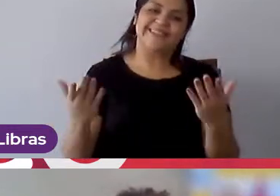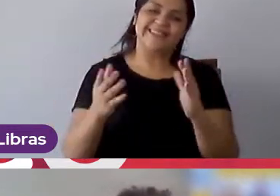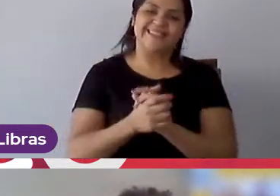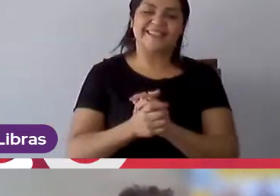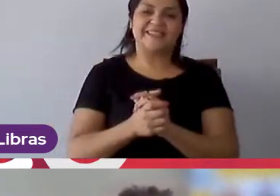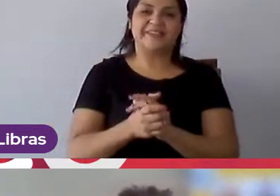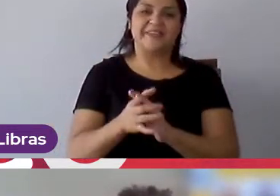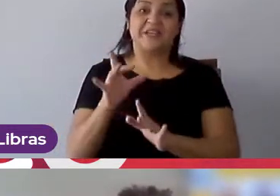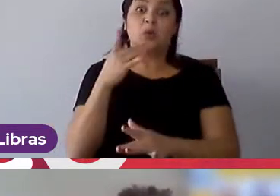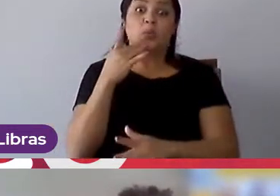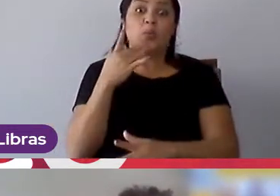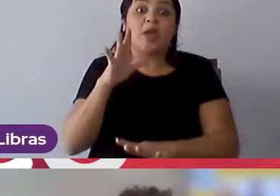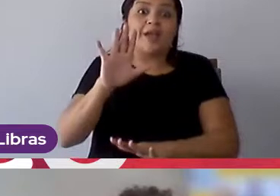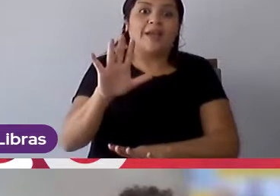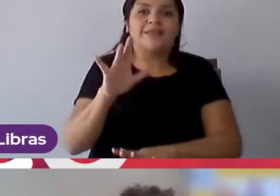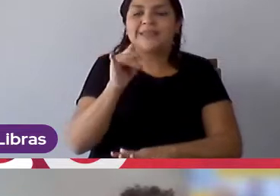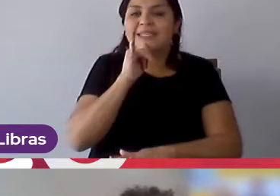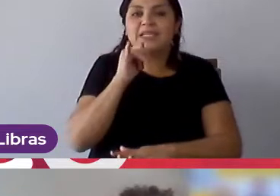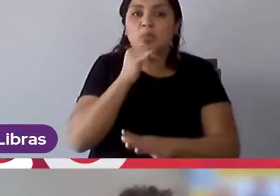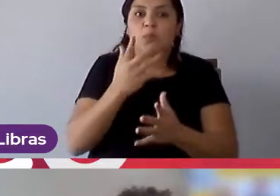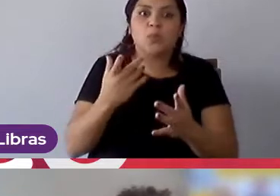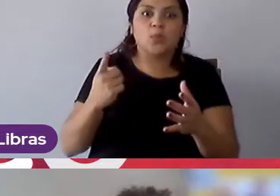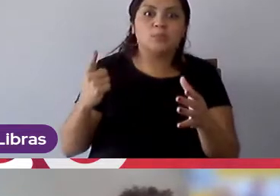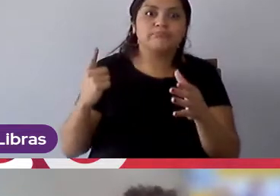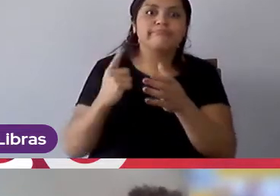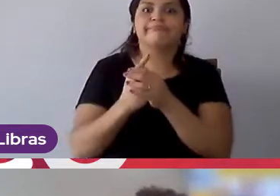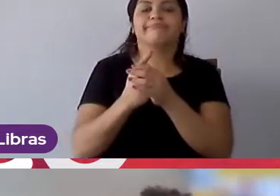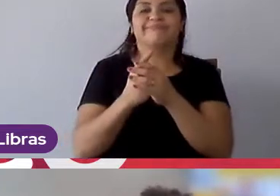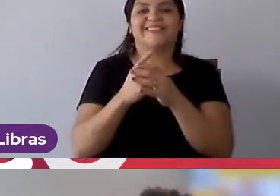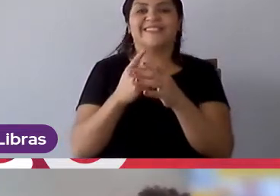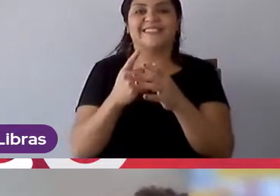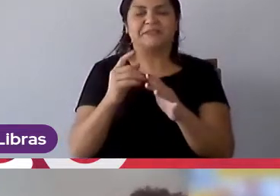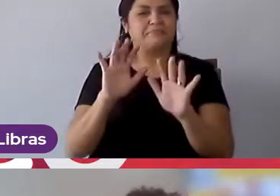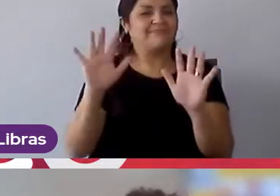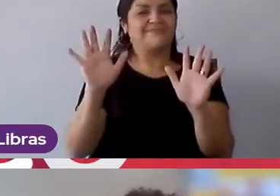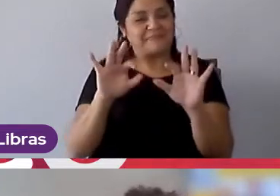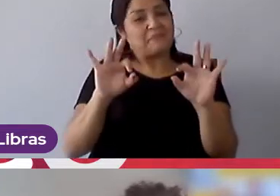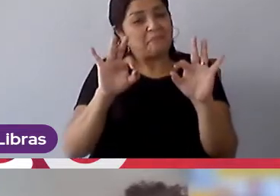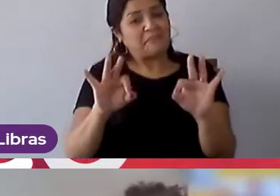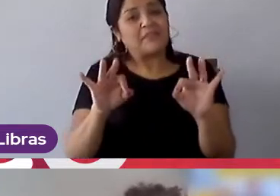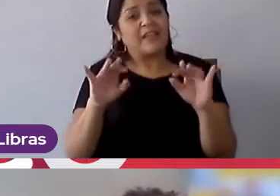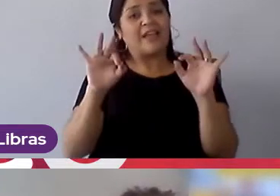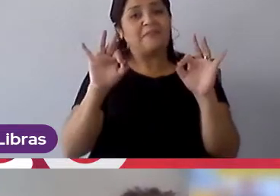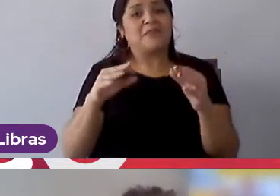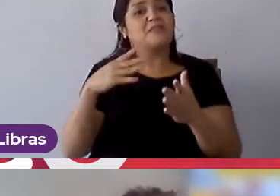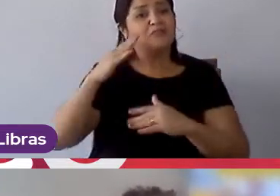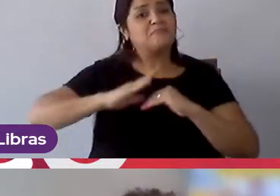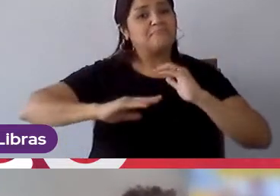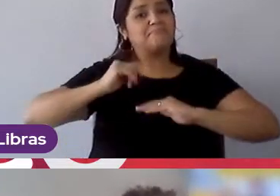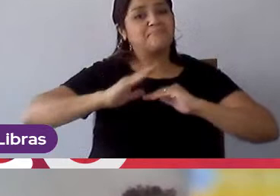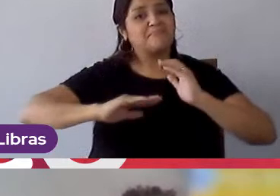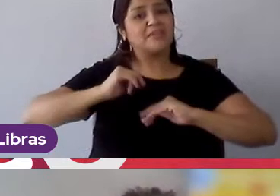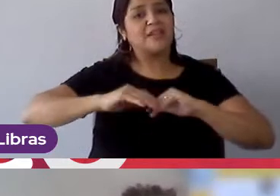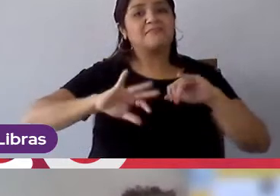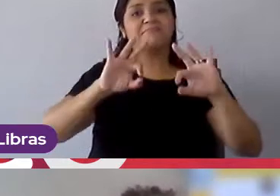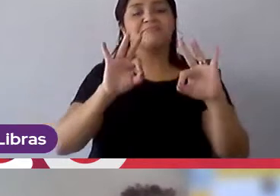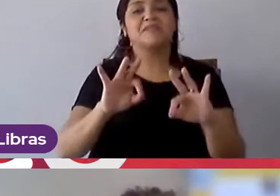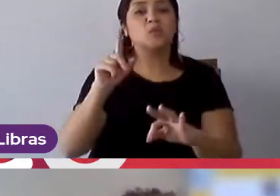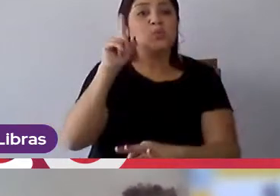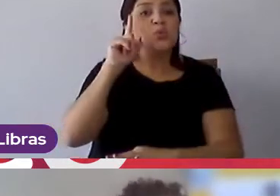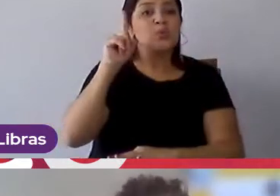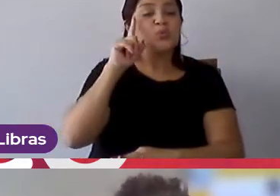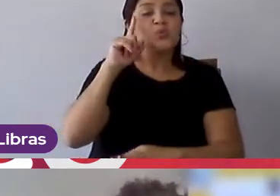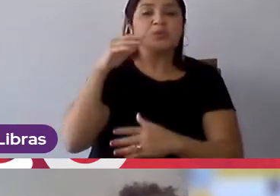não é uma promessa de integração, é, acho que praticamente toda semana a gente recebe